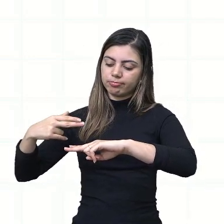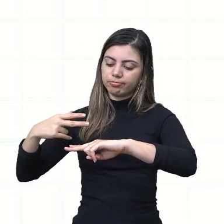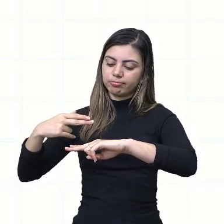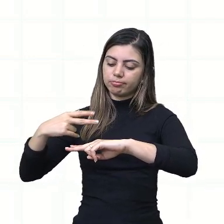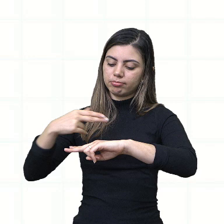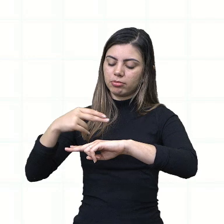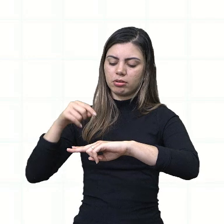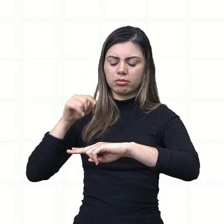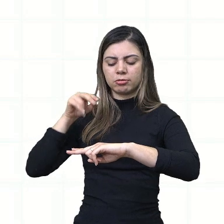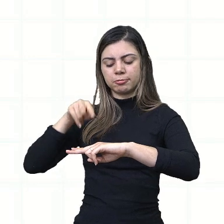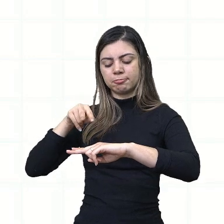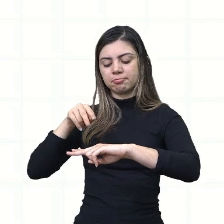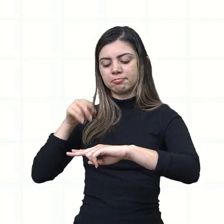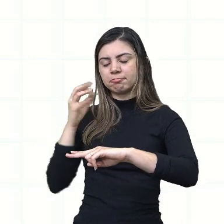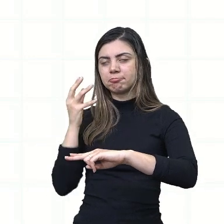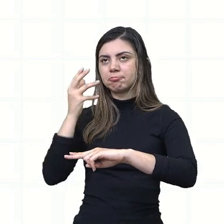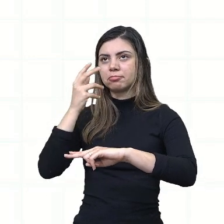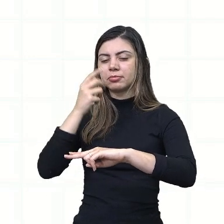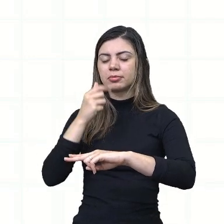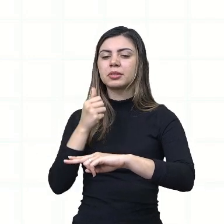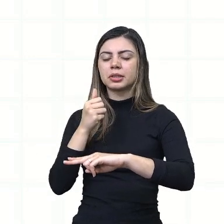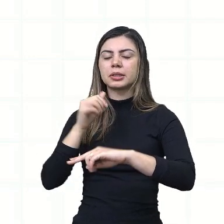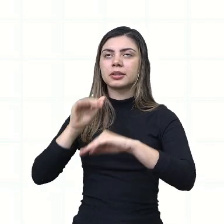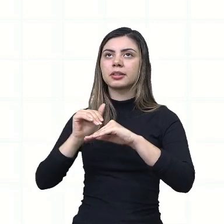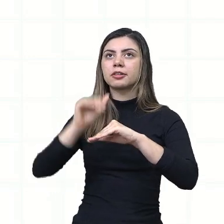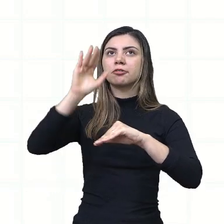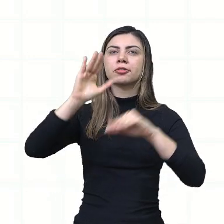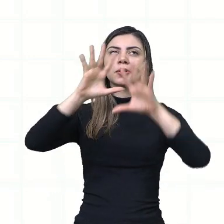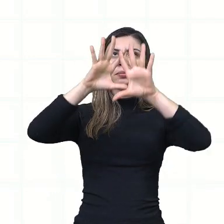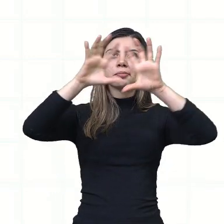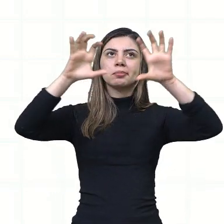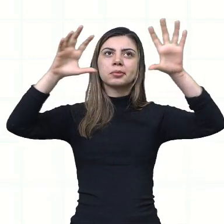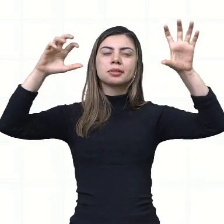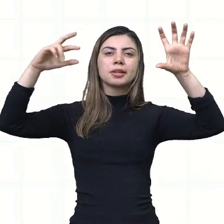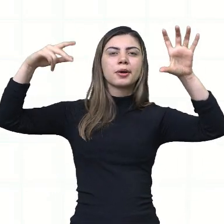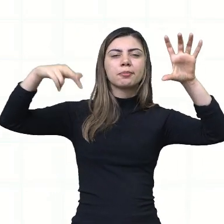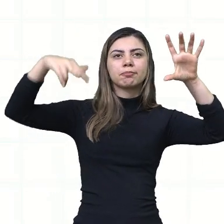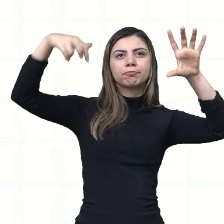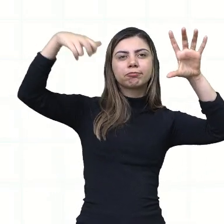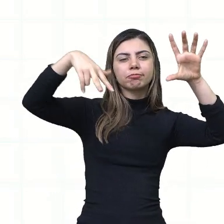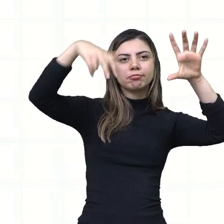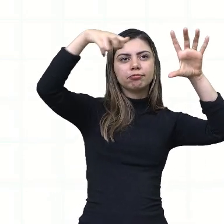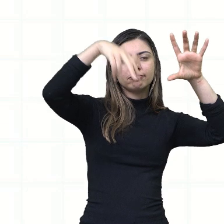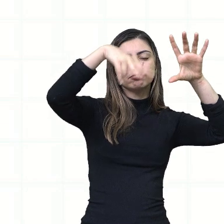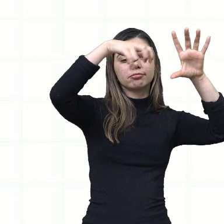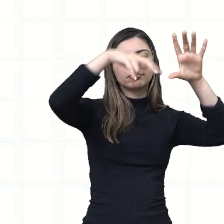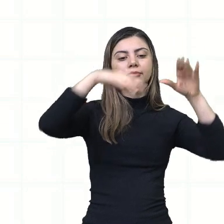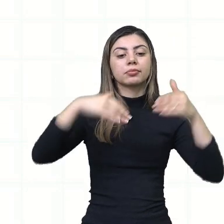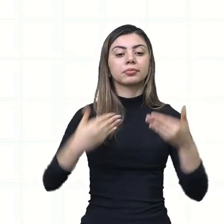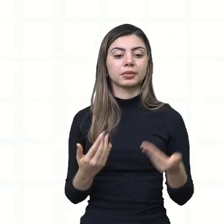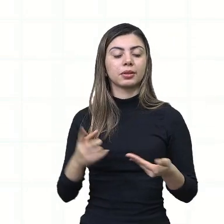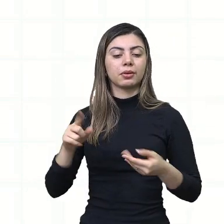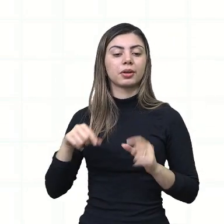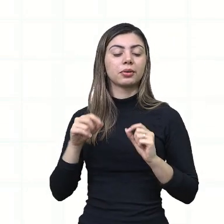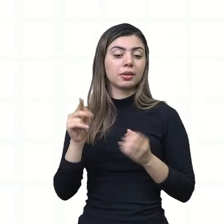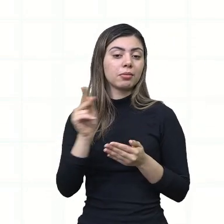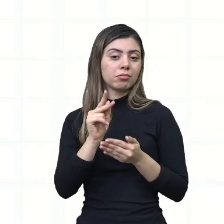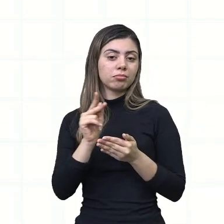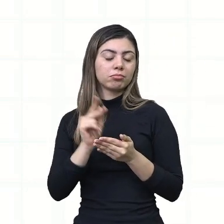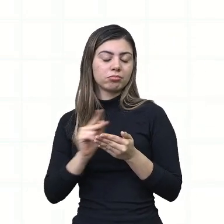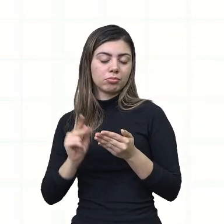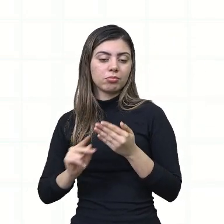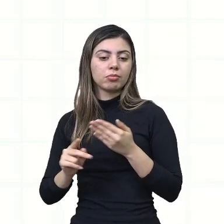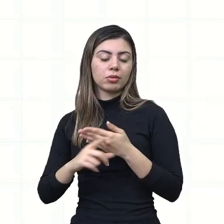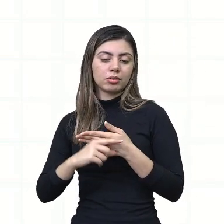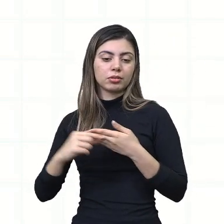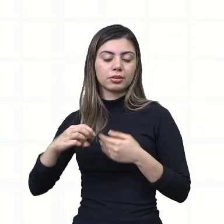Que linda, alegre menina encontrou correndo no céu. E continuou como era. O poeta aqui, Mário Quintana. Dá